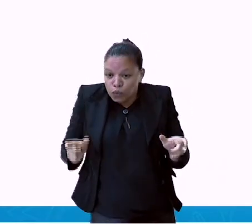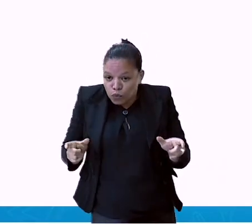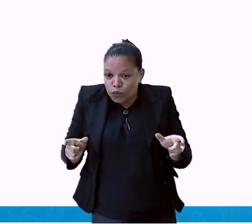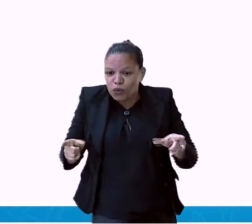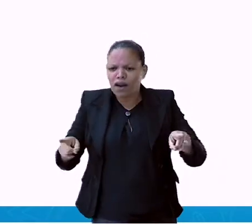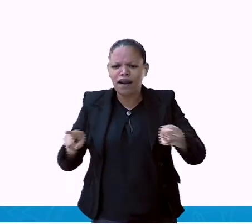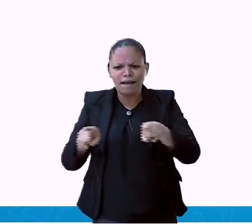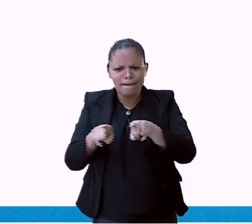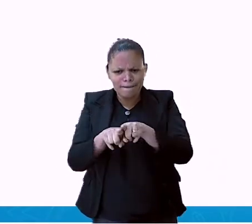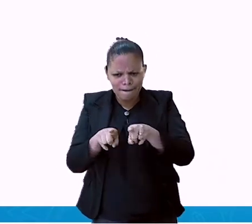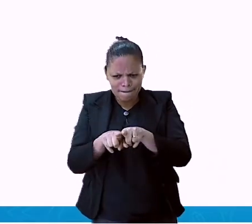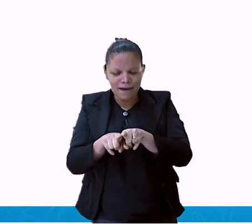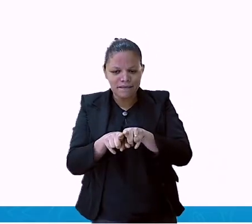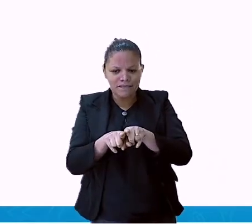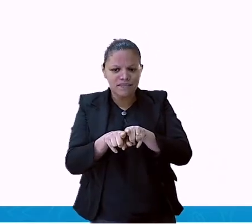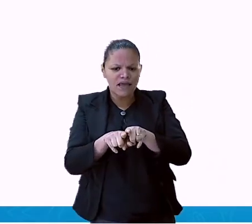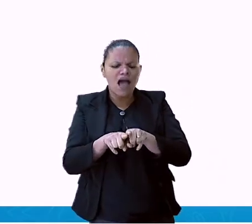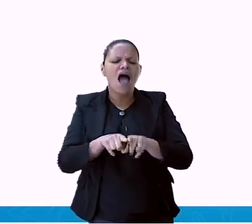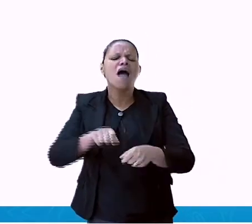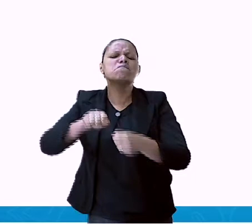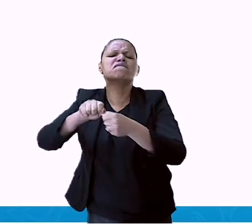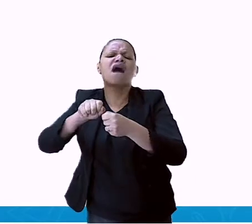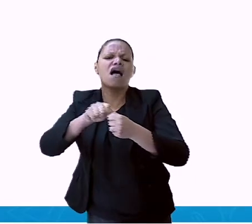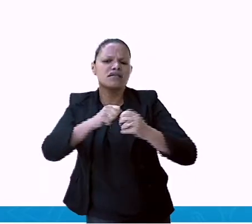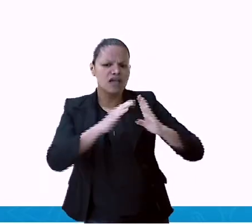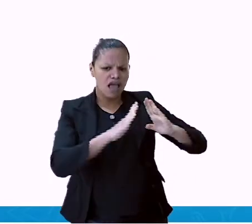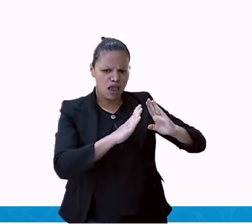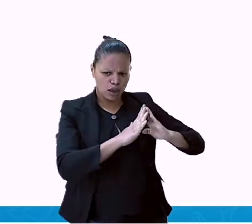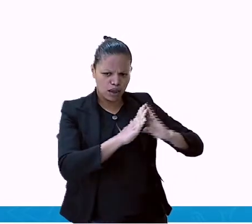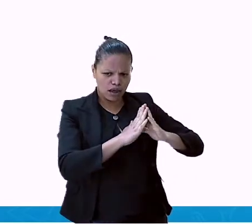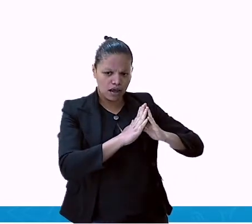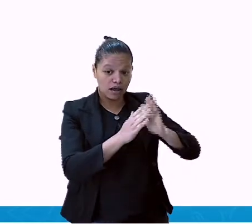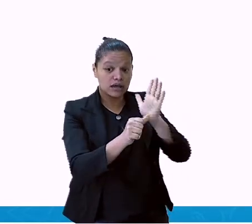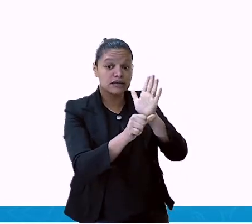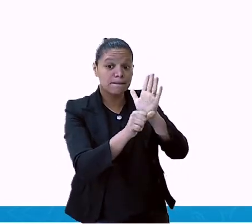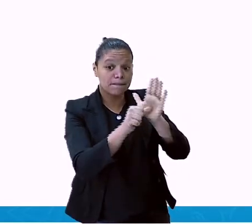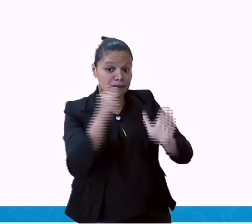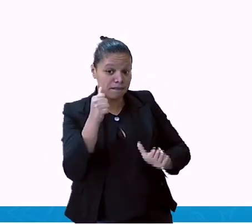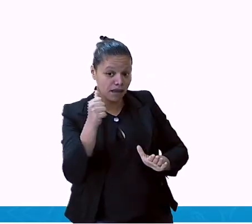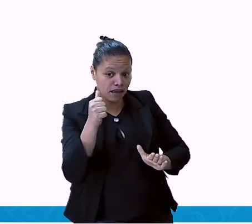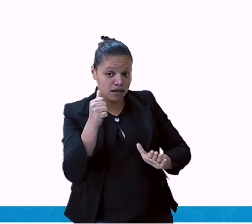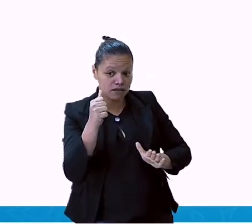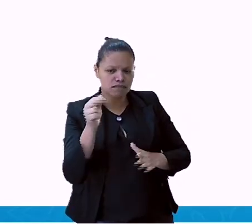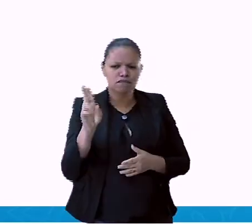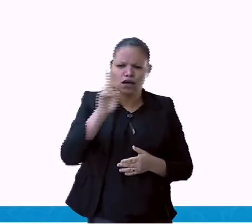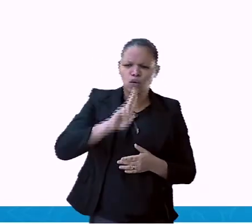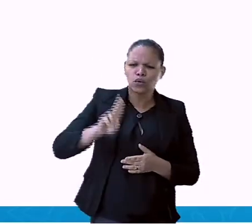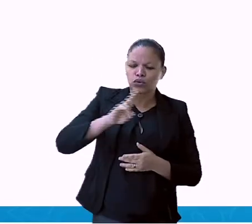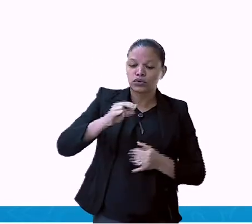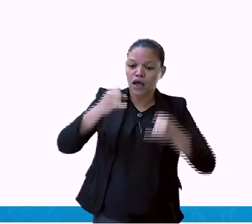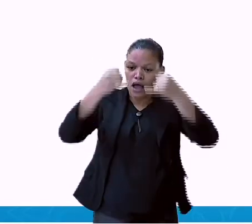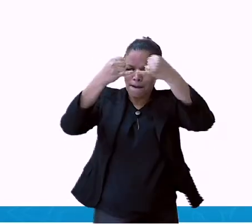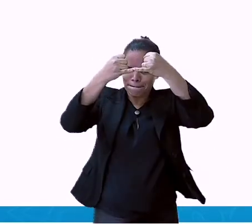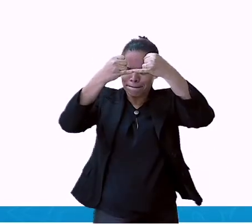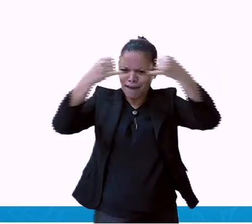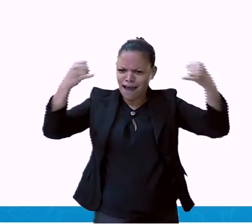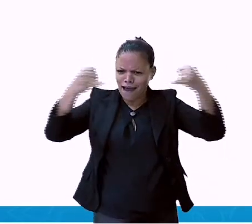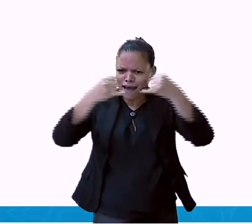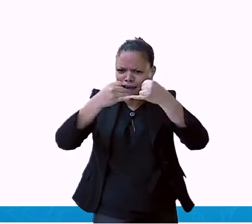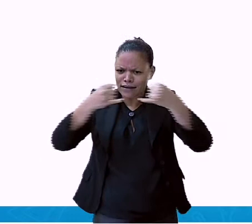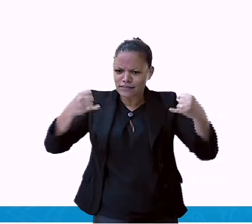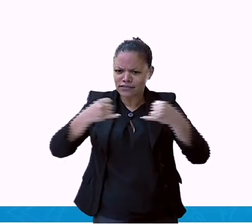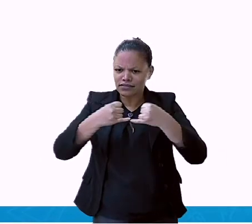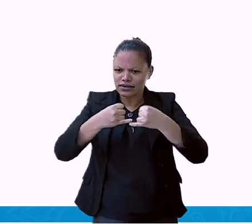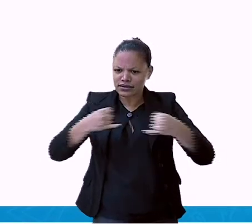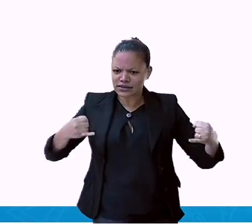um espaço e aí você vai colocando o que? As linhas e também as colunas. E dentro